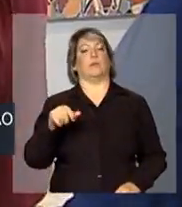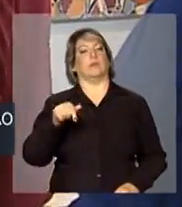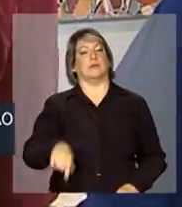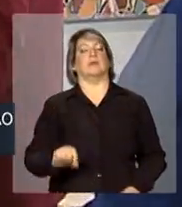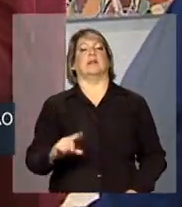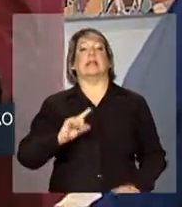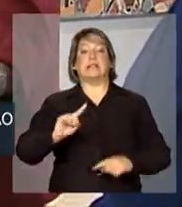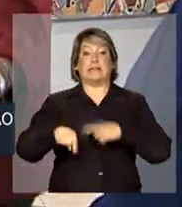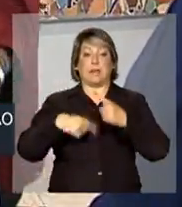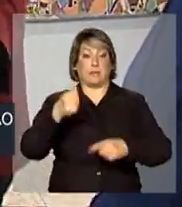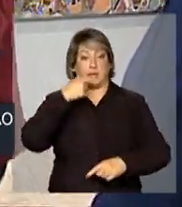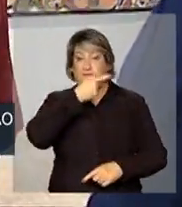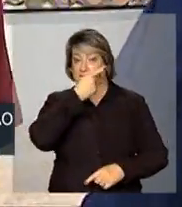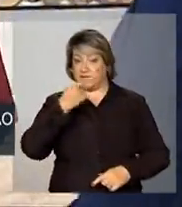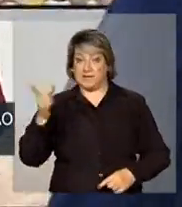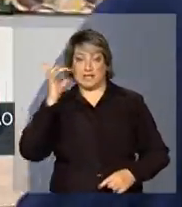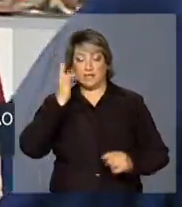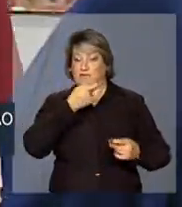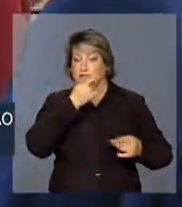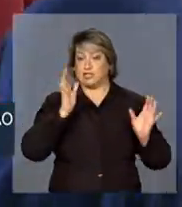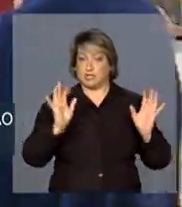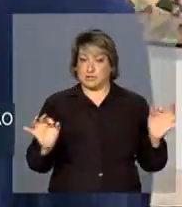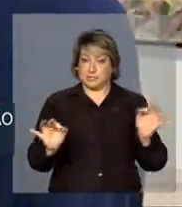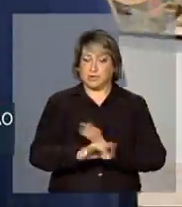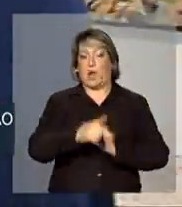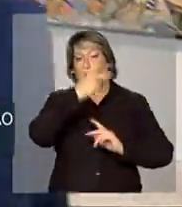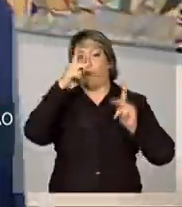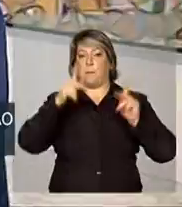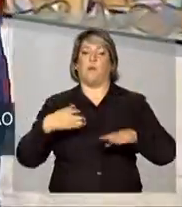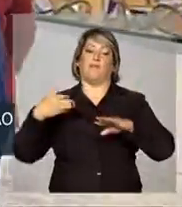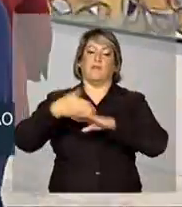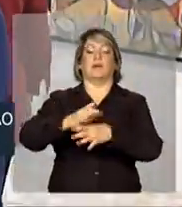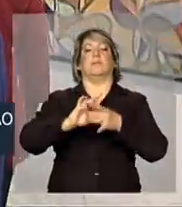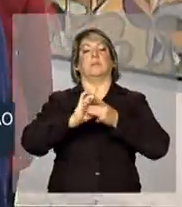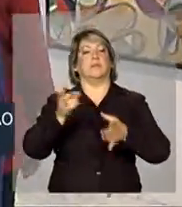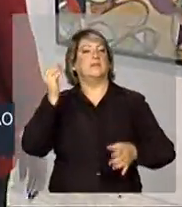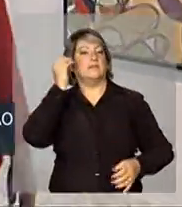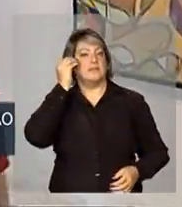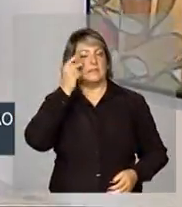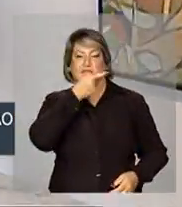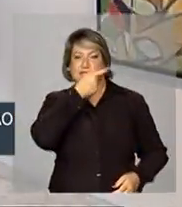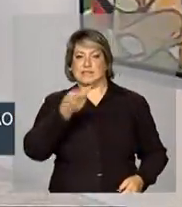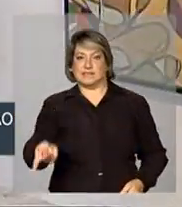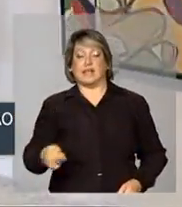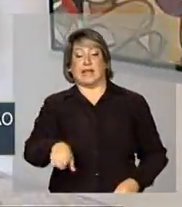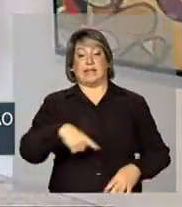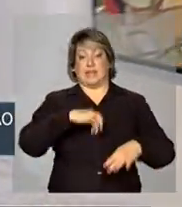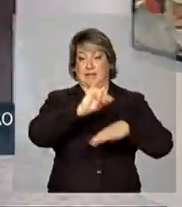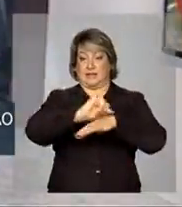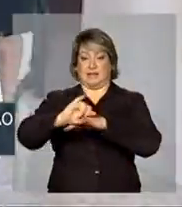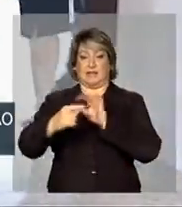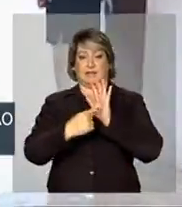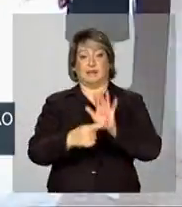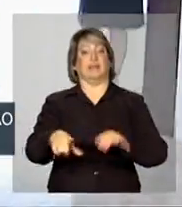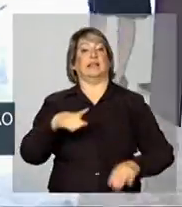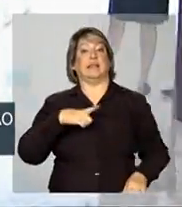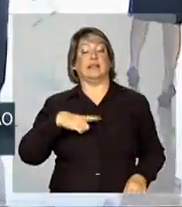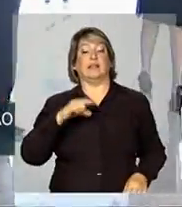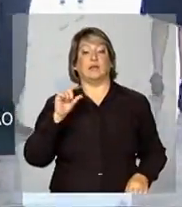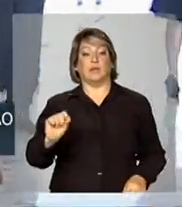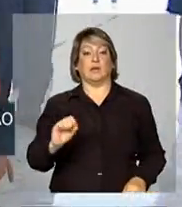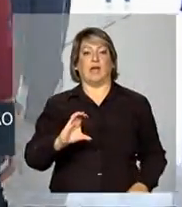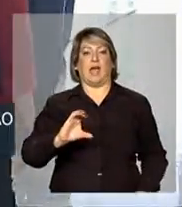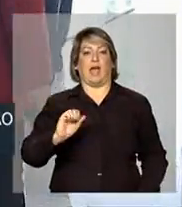após a visita da presidenta será aberta ao público. Entre as peças expostas está a